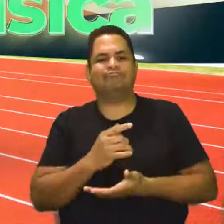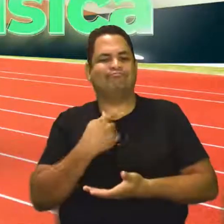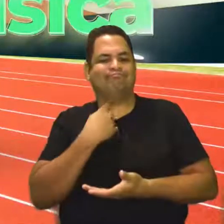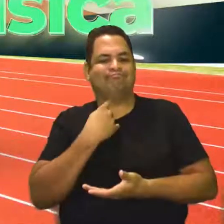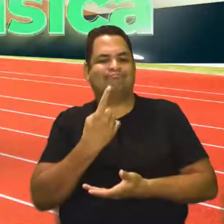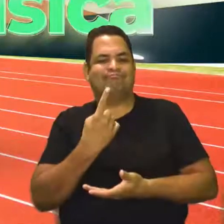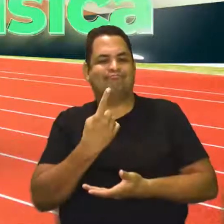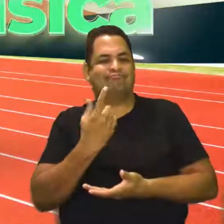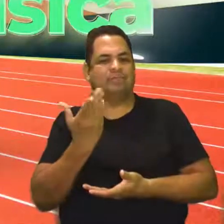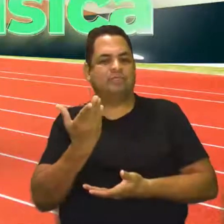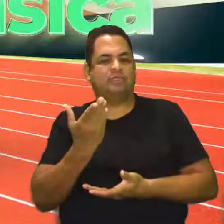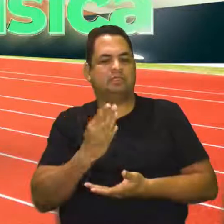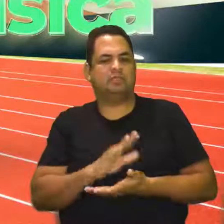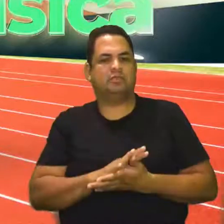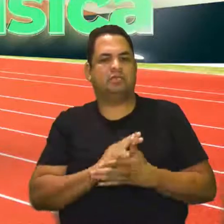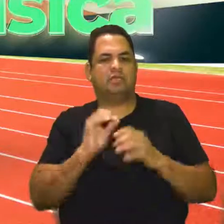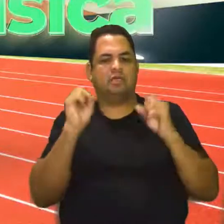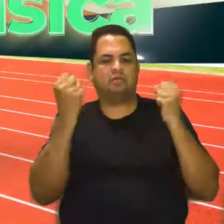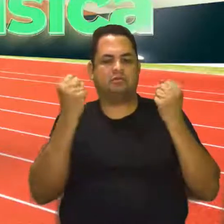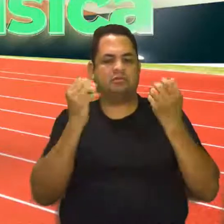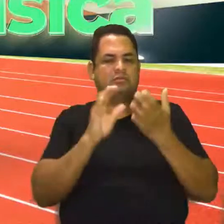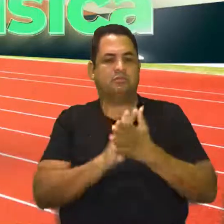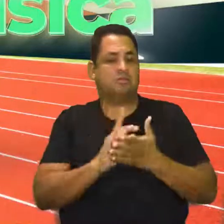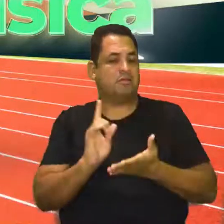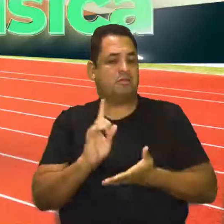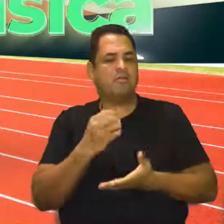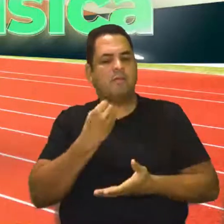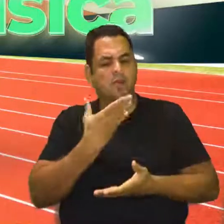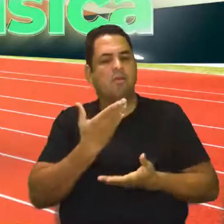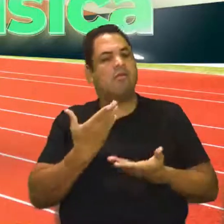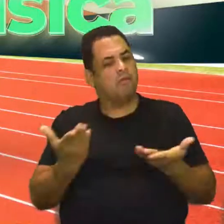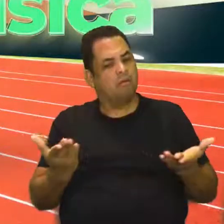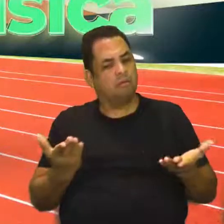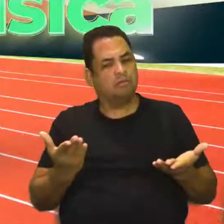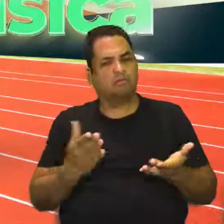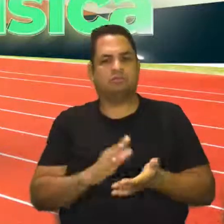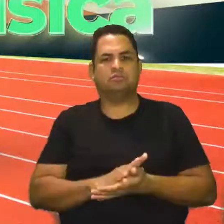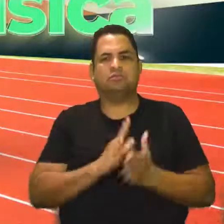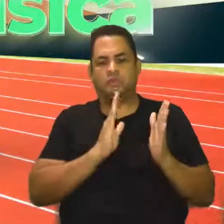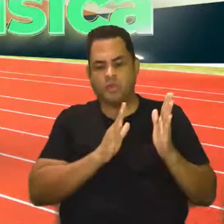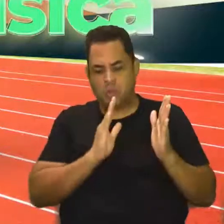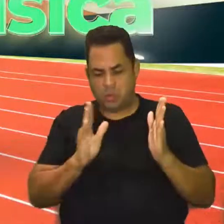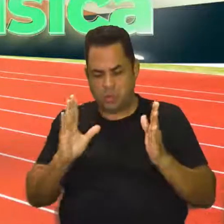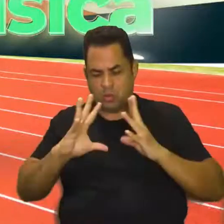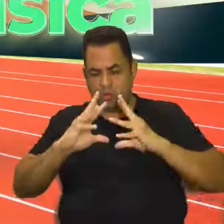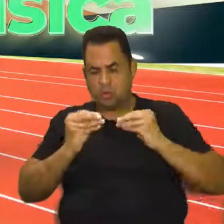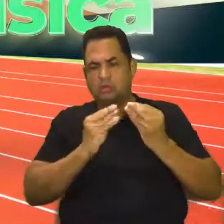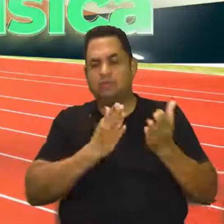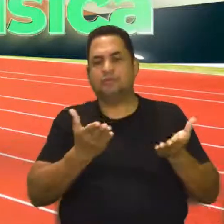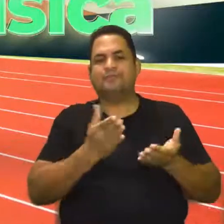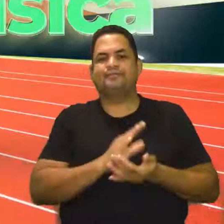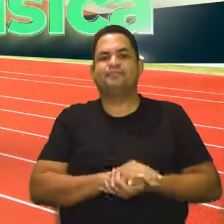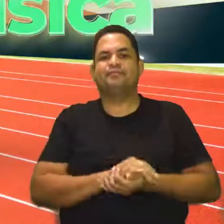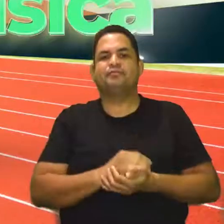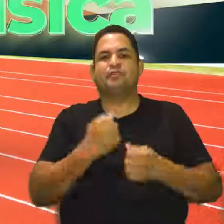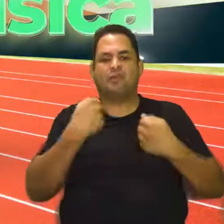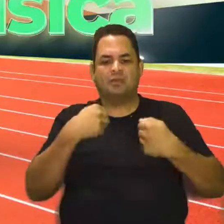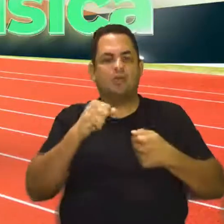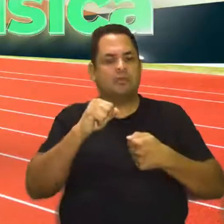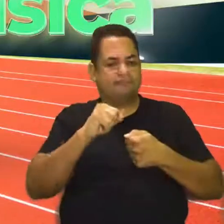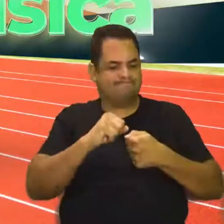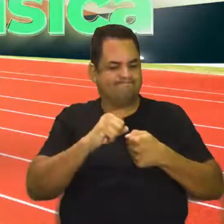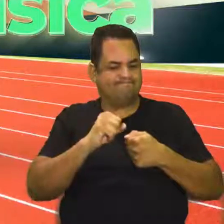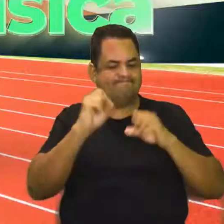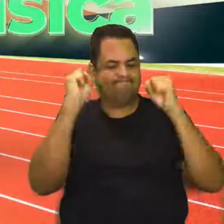mais para se negar que a atividade física não tem benefício em todas as fases. Mas e aí? Você pode fazer o